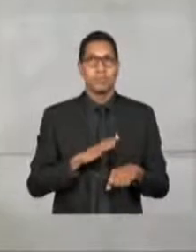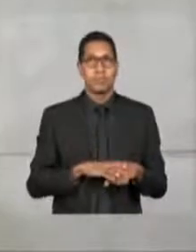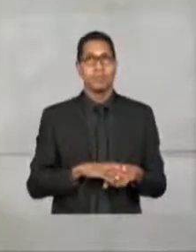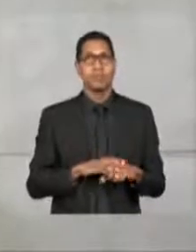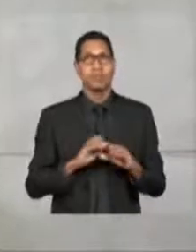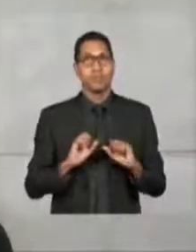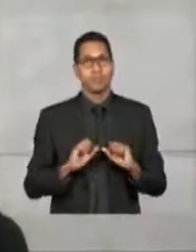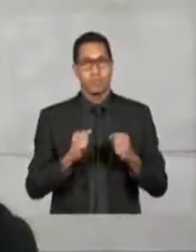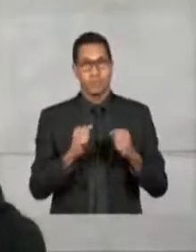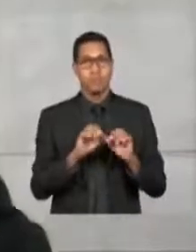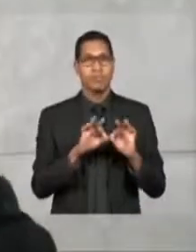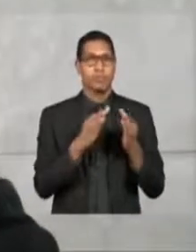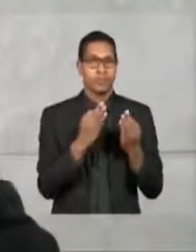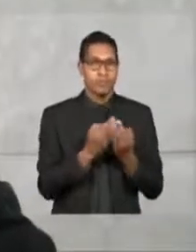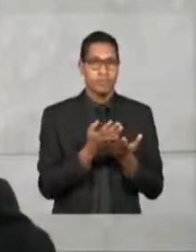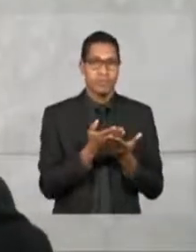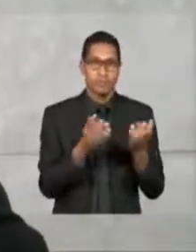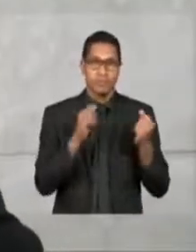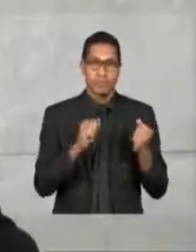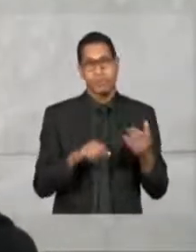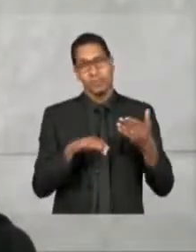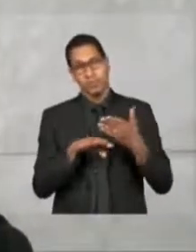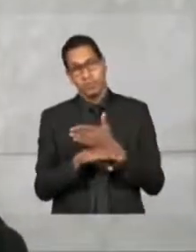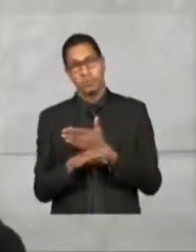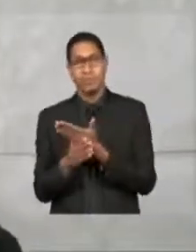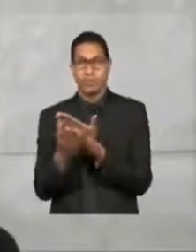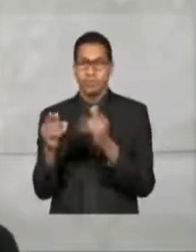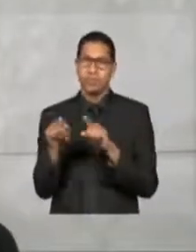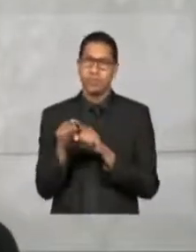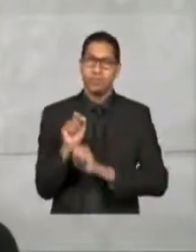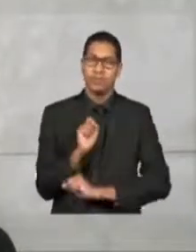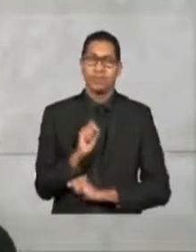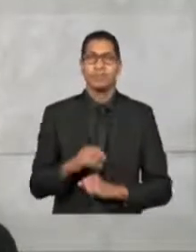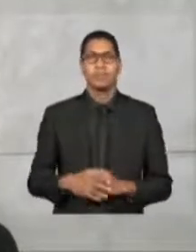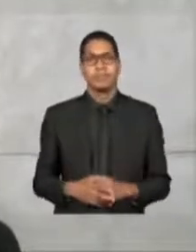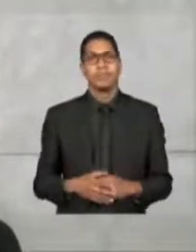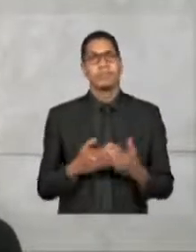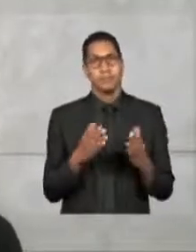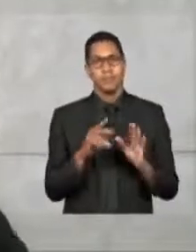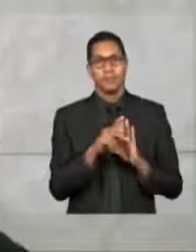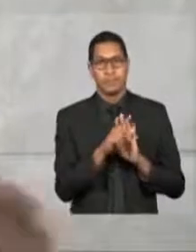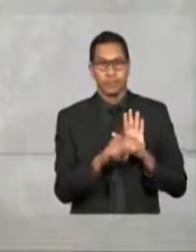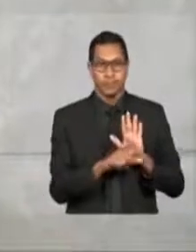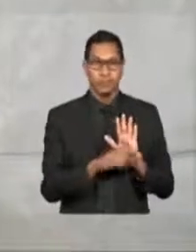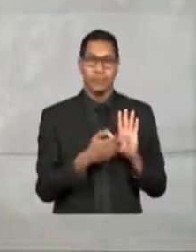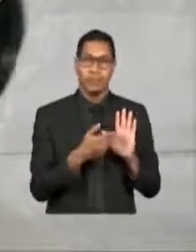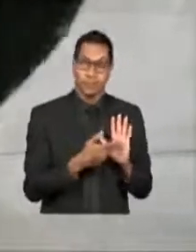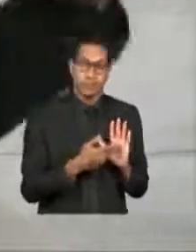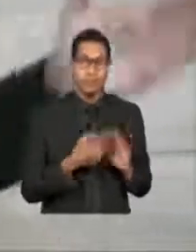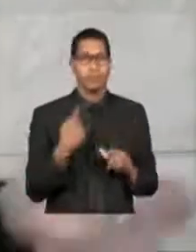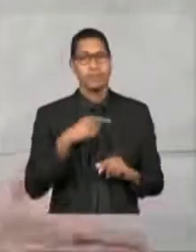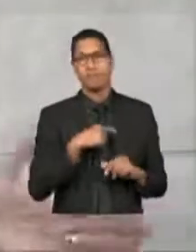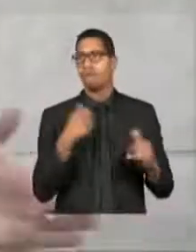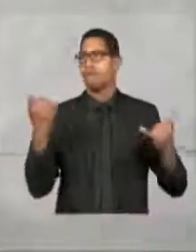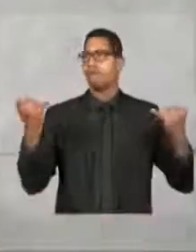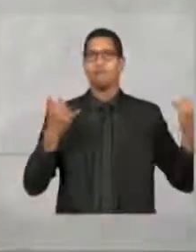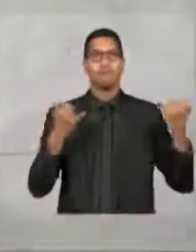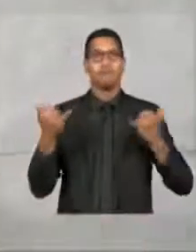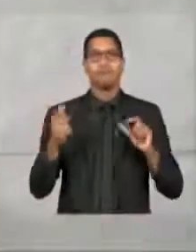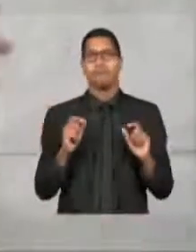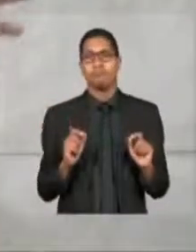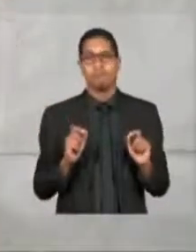os seus familiares para que possam usufruir. Então, é um projeto. A gente ouve dizer aqui